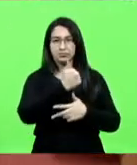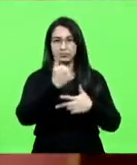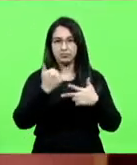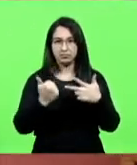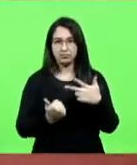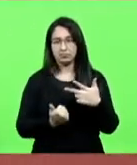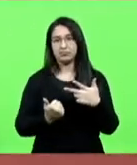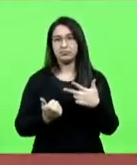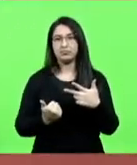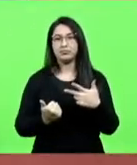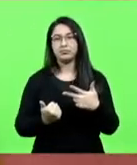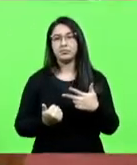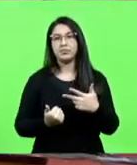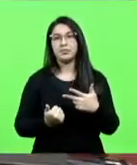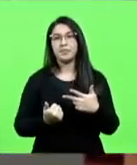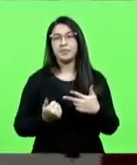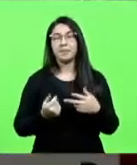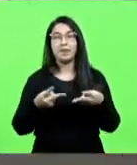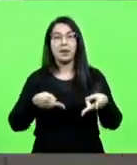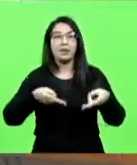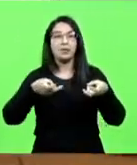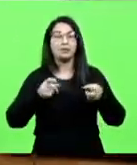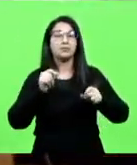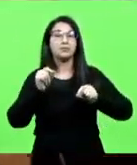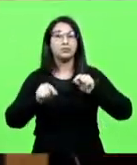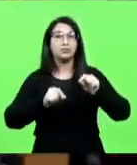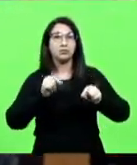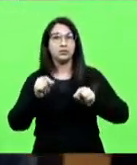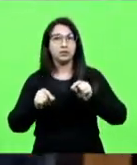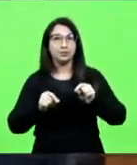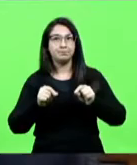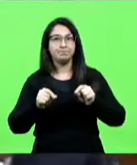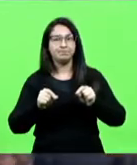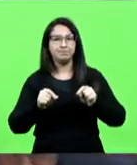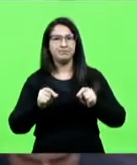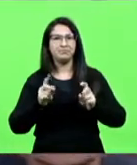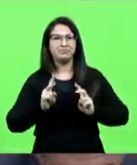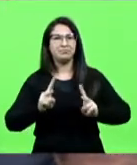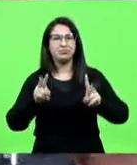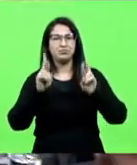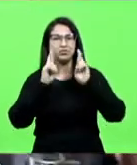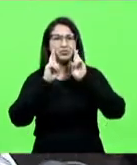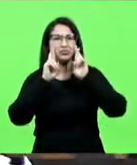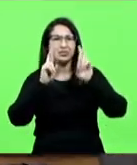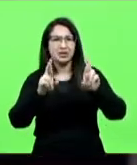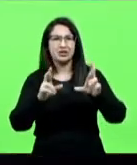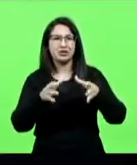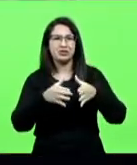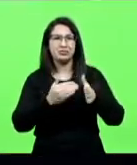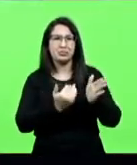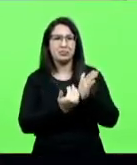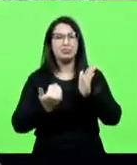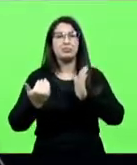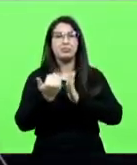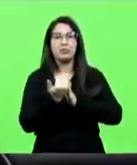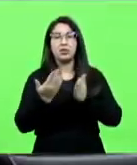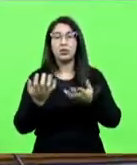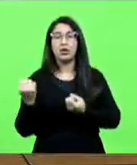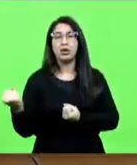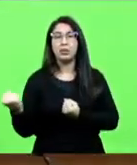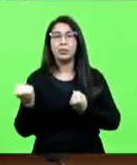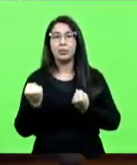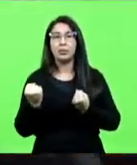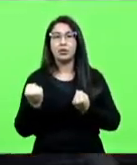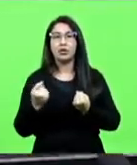porém, o que a gente tem observado, esse excesso de respeito que um poder tem pelo outro.